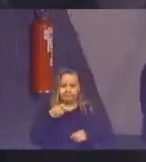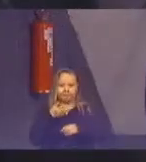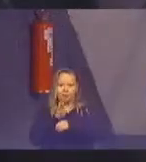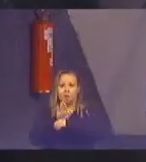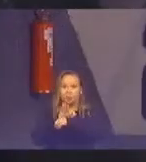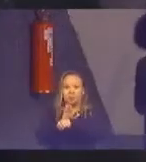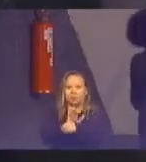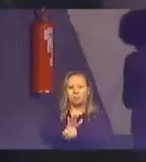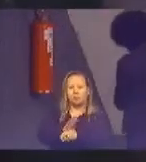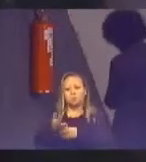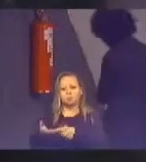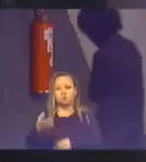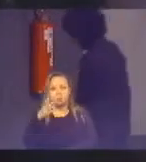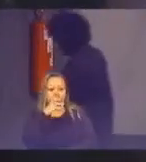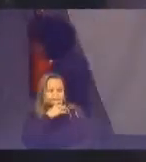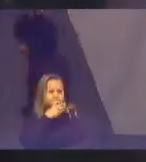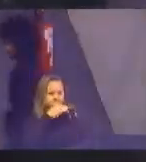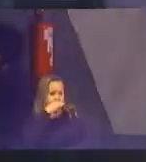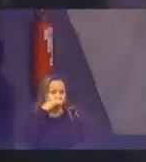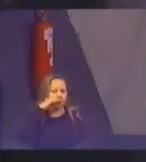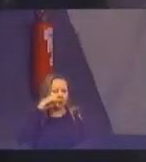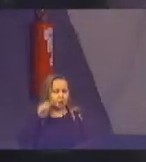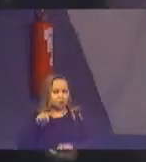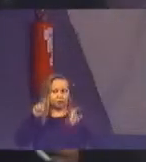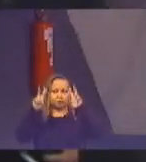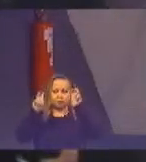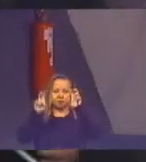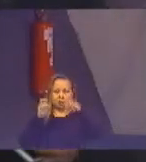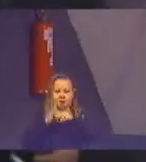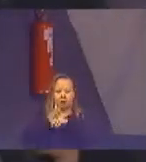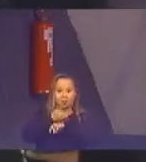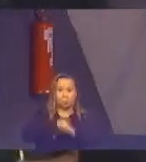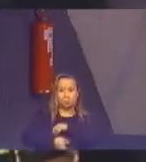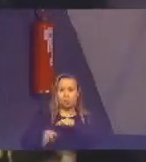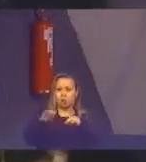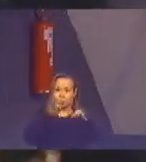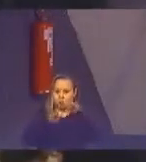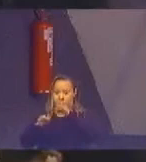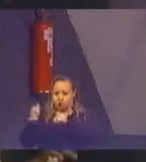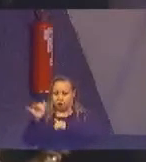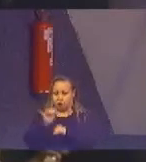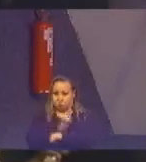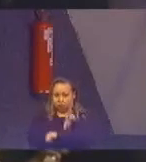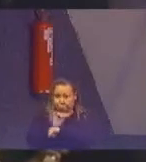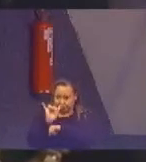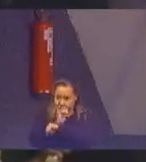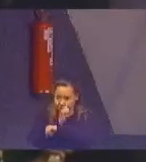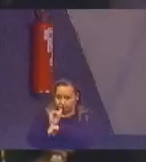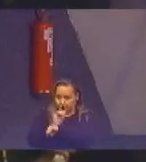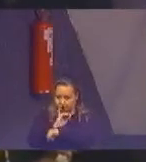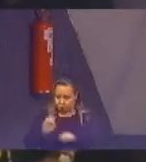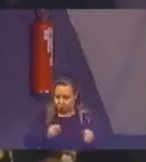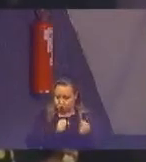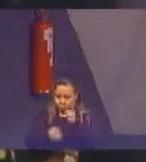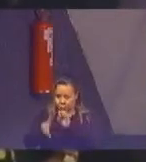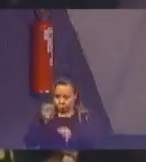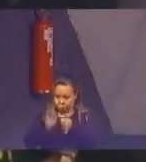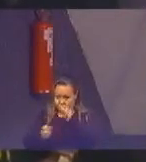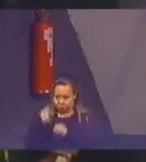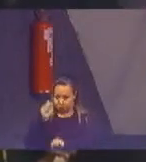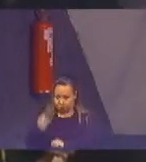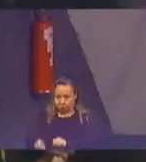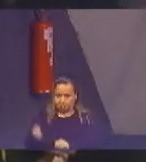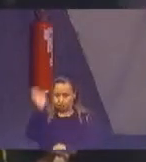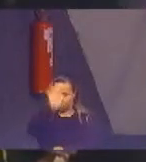amadurecimento dessa temática, inserindo-a no planejamento estratégico do Poder Judiciário Nacional.